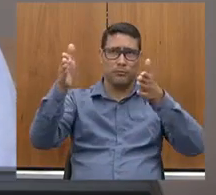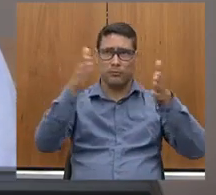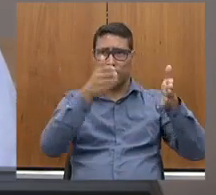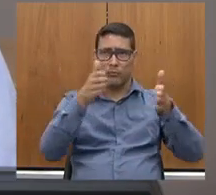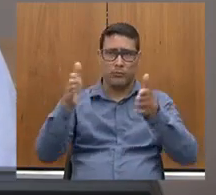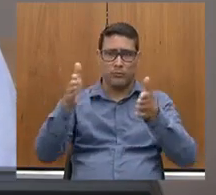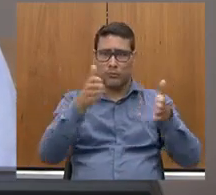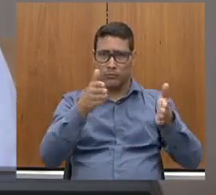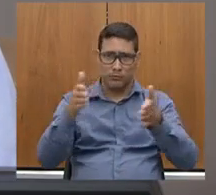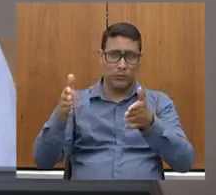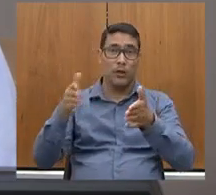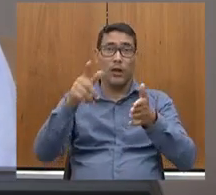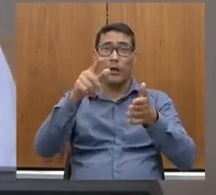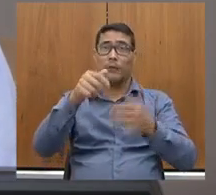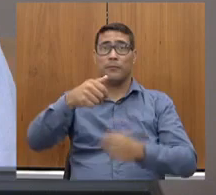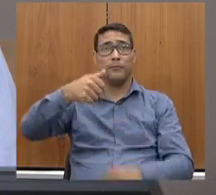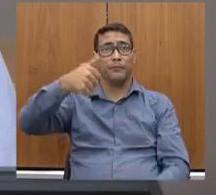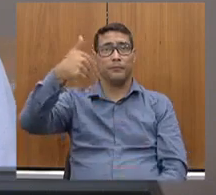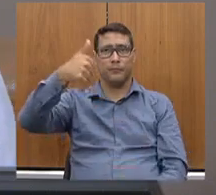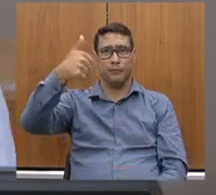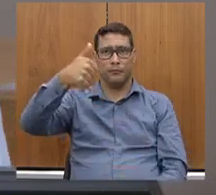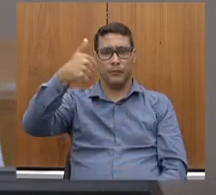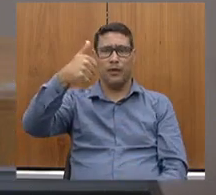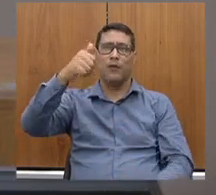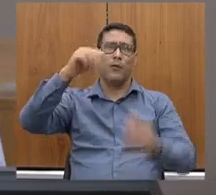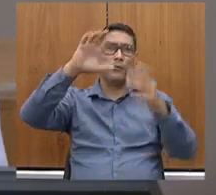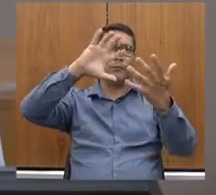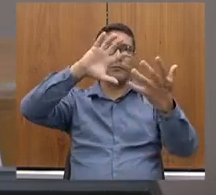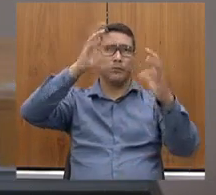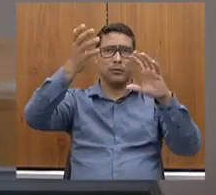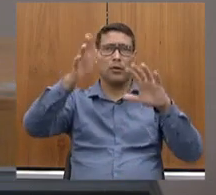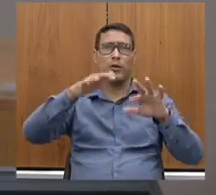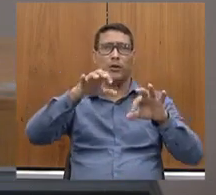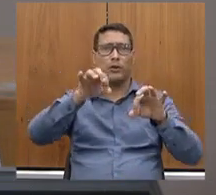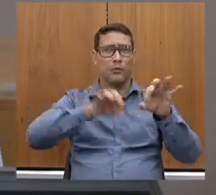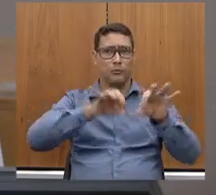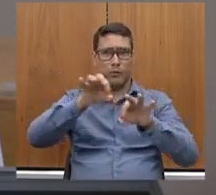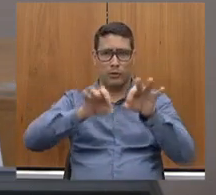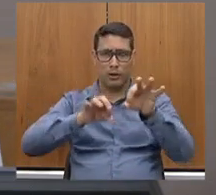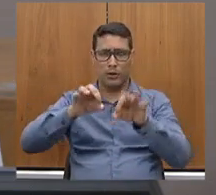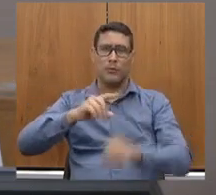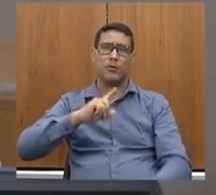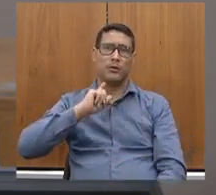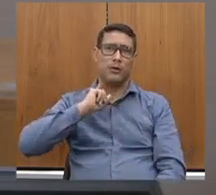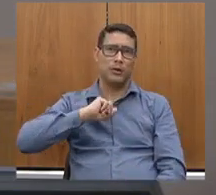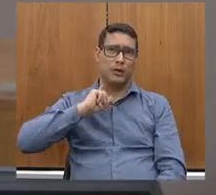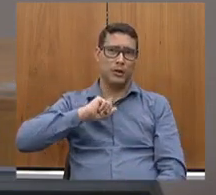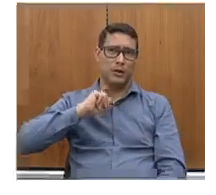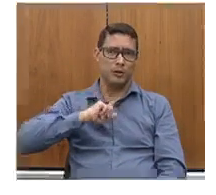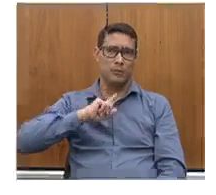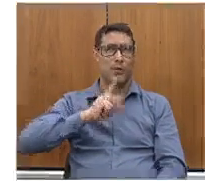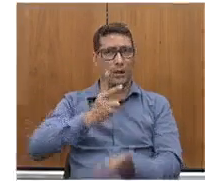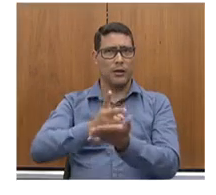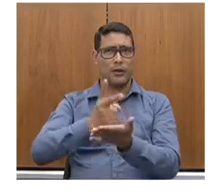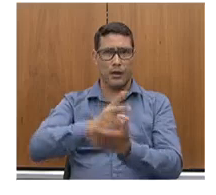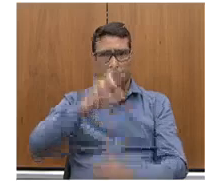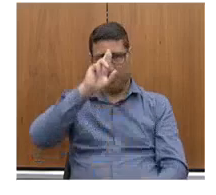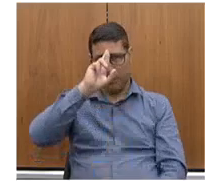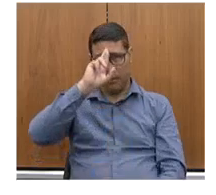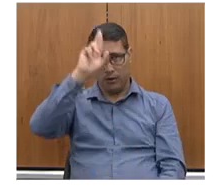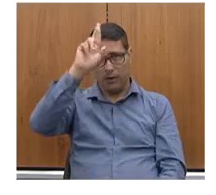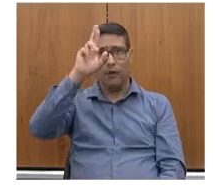A primeira delas foi uma recuperação do programa de concessões de Minas. Minas sempre foi a referência na área de